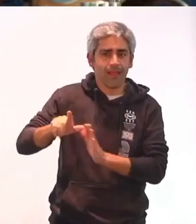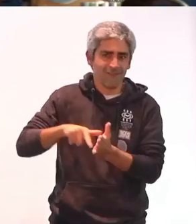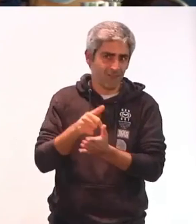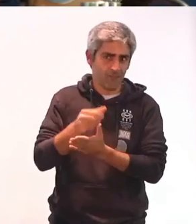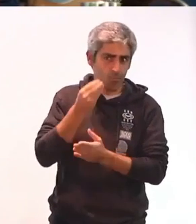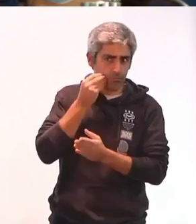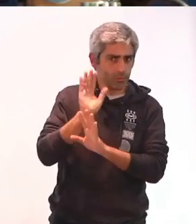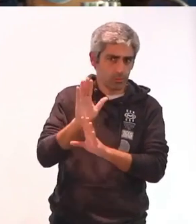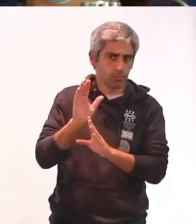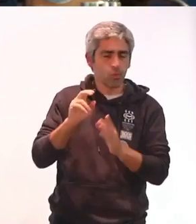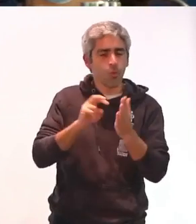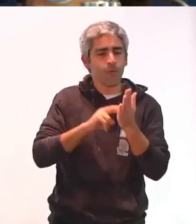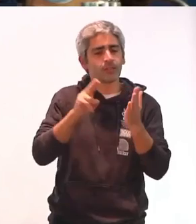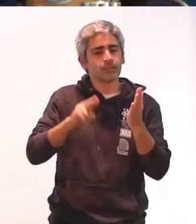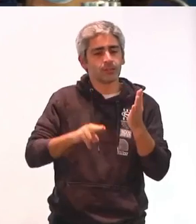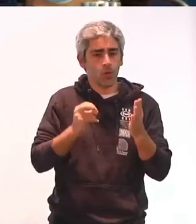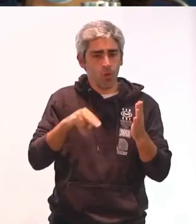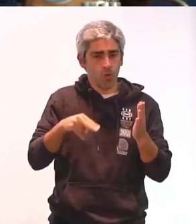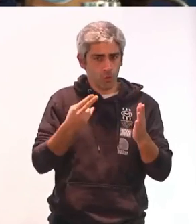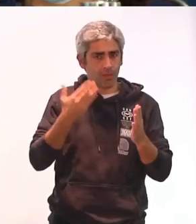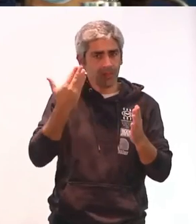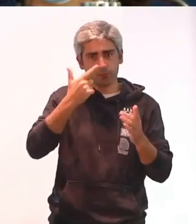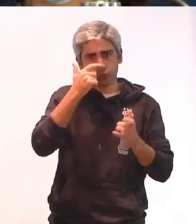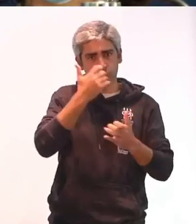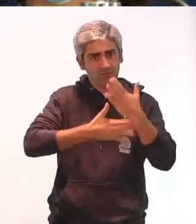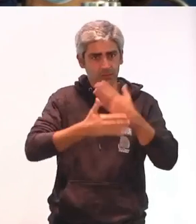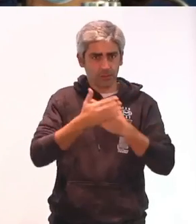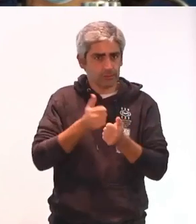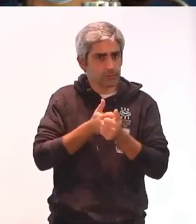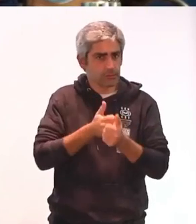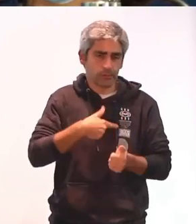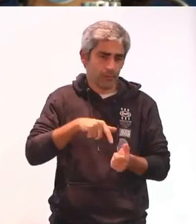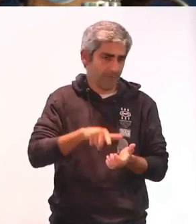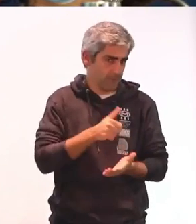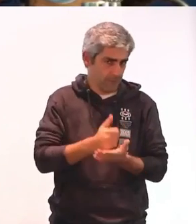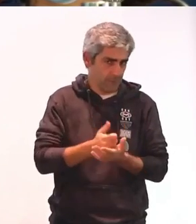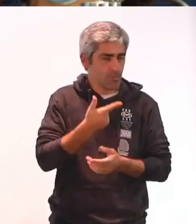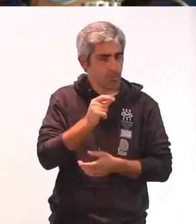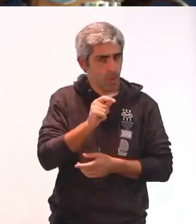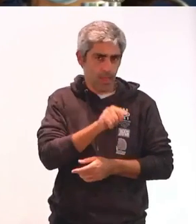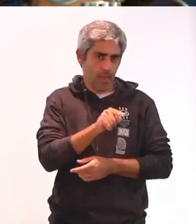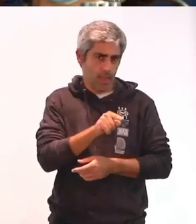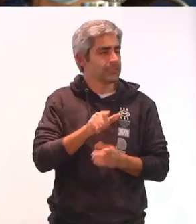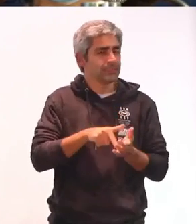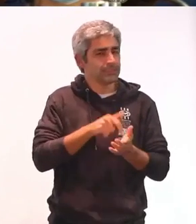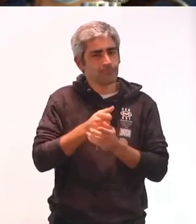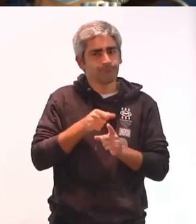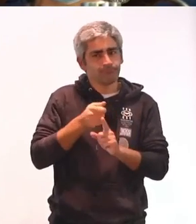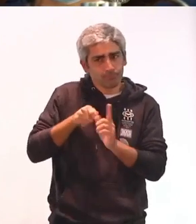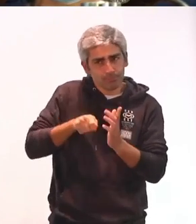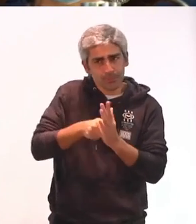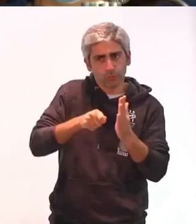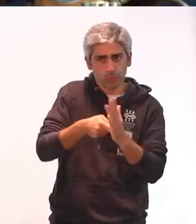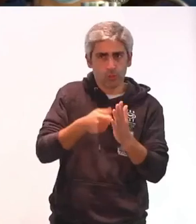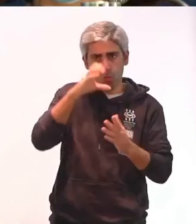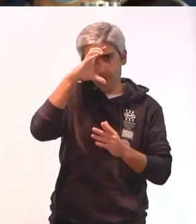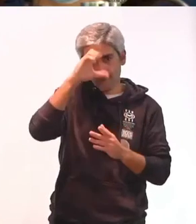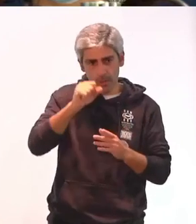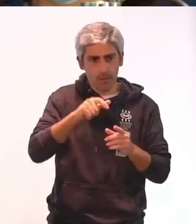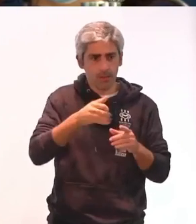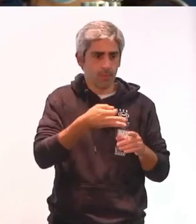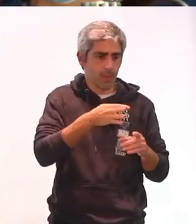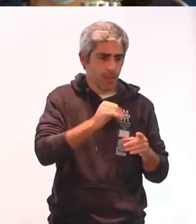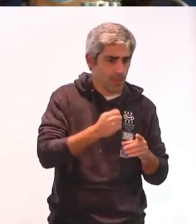baseado na Convenção das Nações Unidas sobre os Direitos das Pessoas com Deficiência. Tem sido o Bloco de Esquerda que mais tem pressionado o Governo do Partido